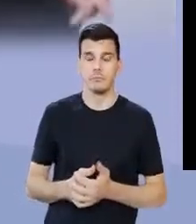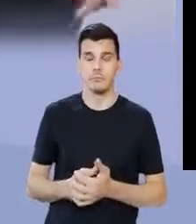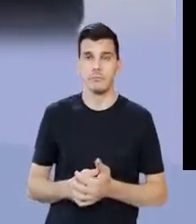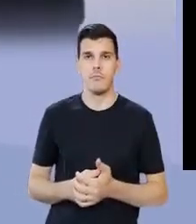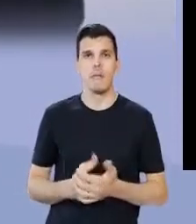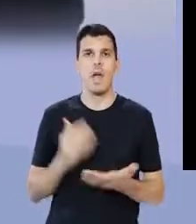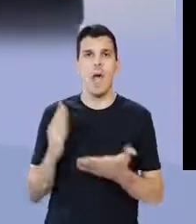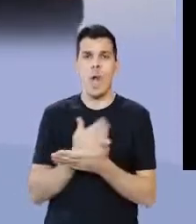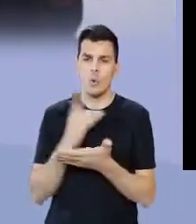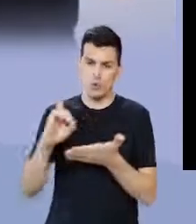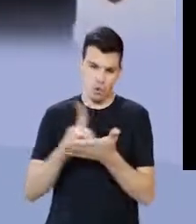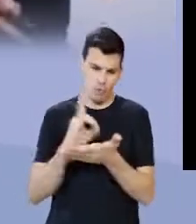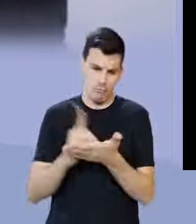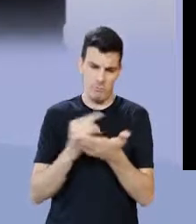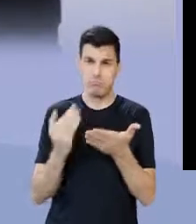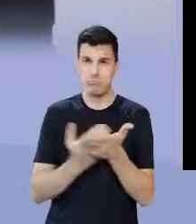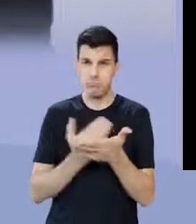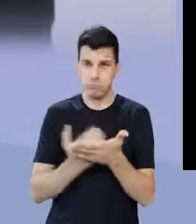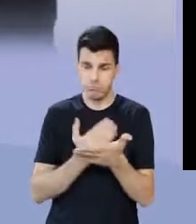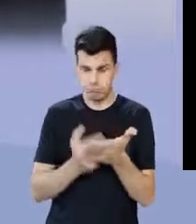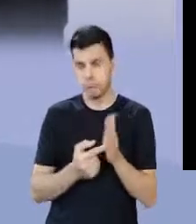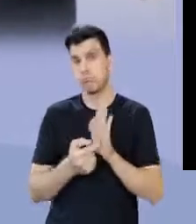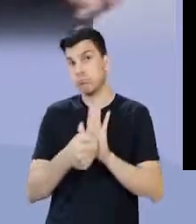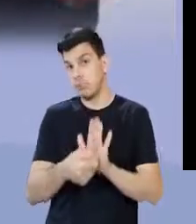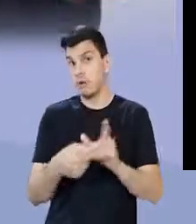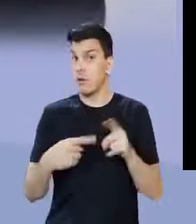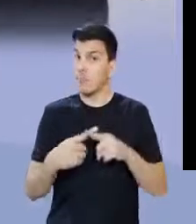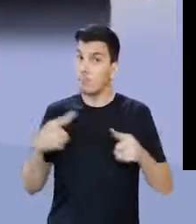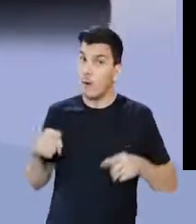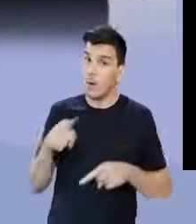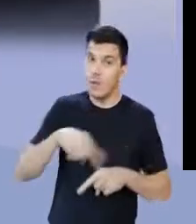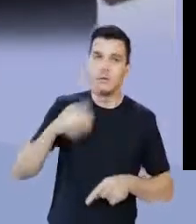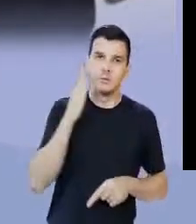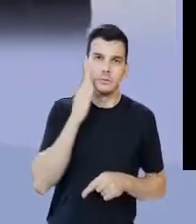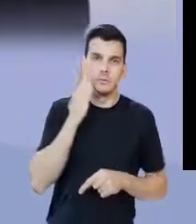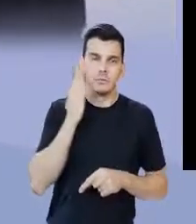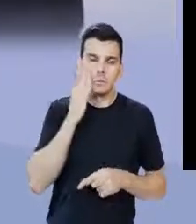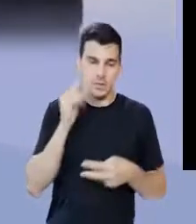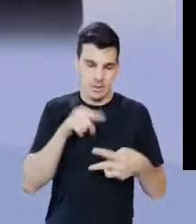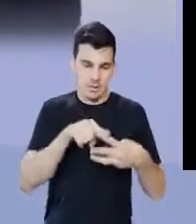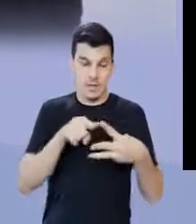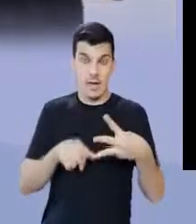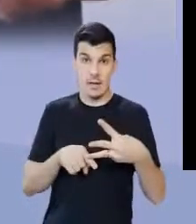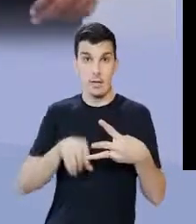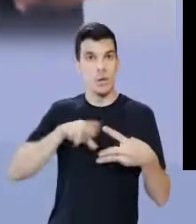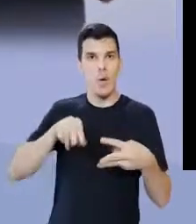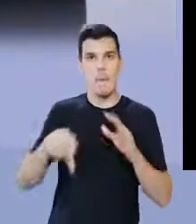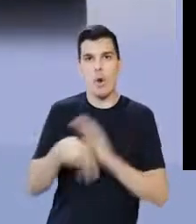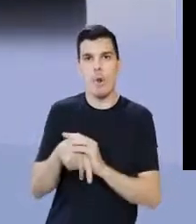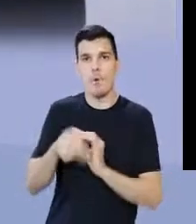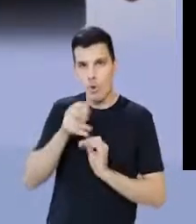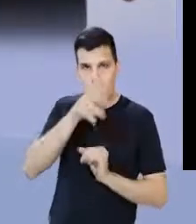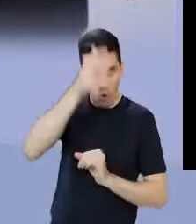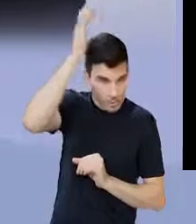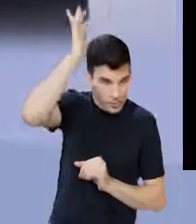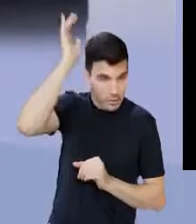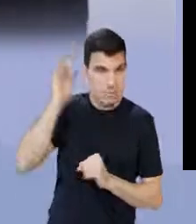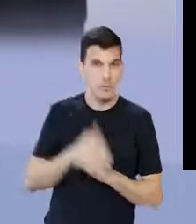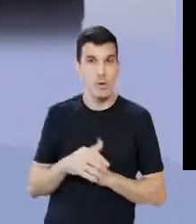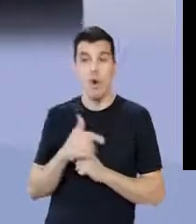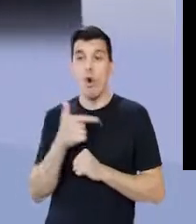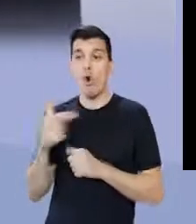oral. Alguns documentos ainda muito impressivos. Mas o a gente sabe é que os três últimos não foram romanos.